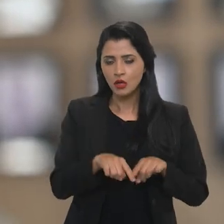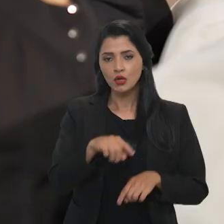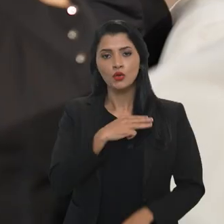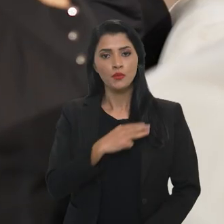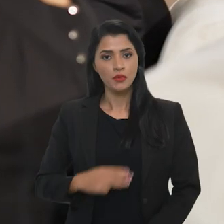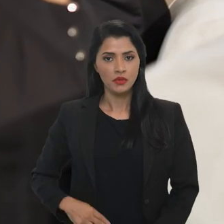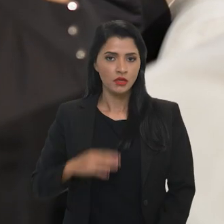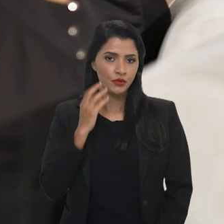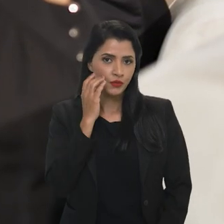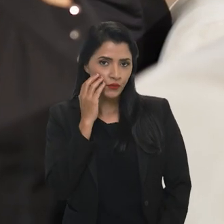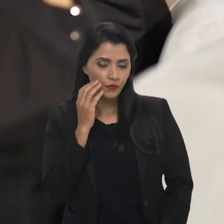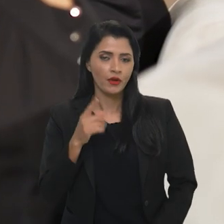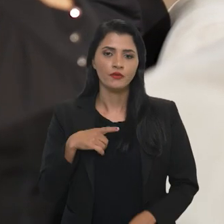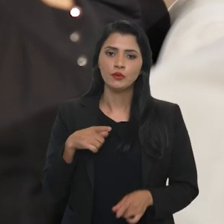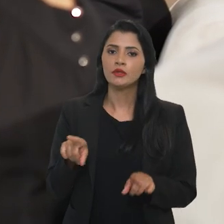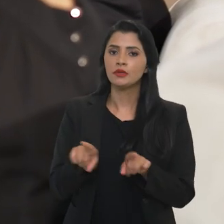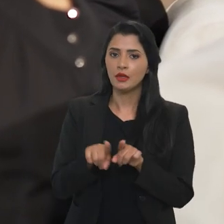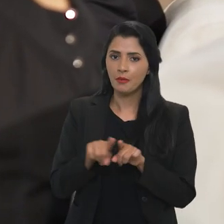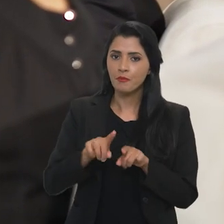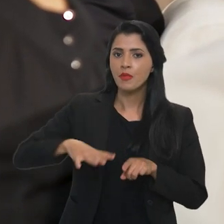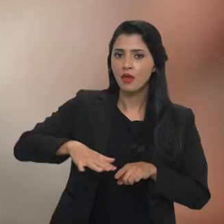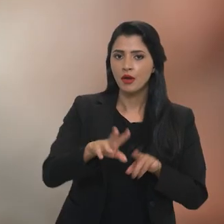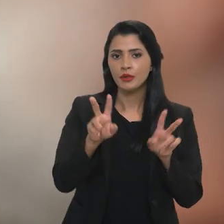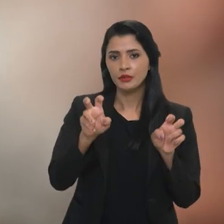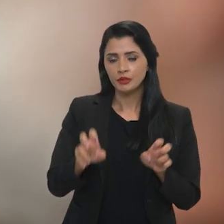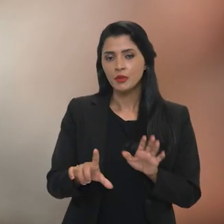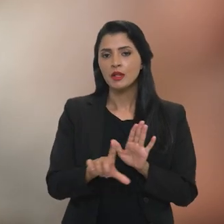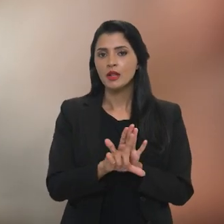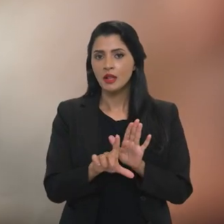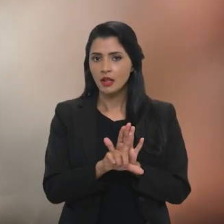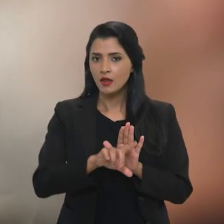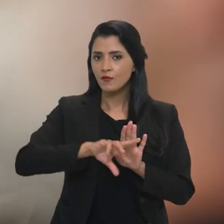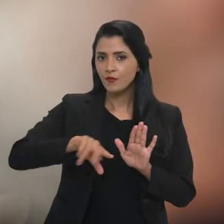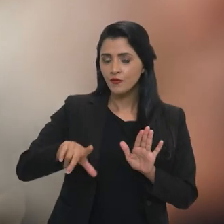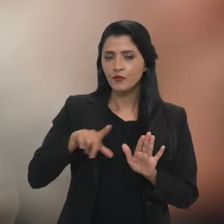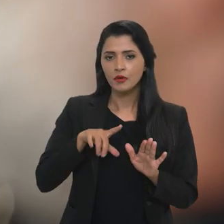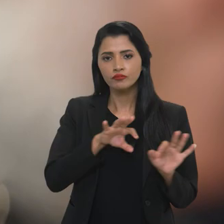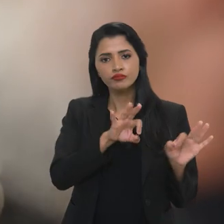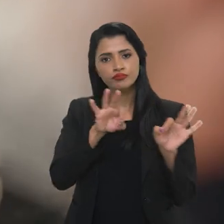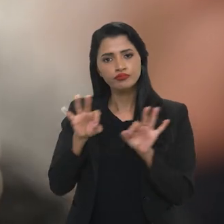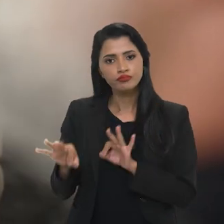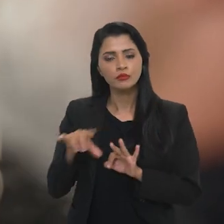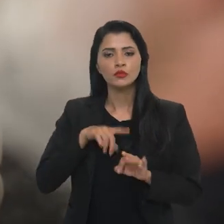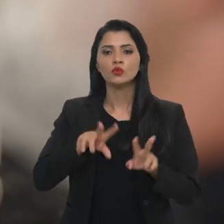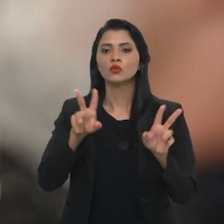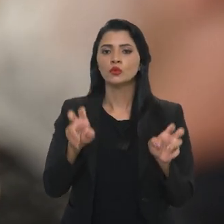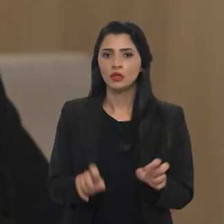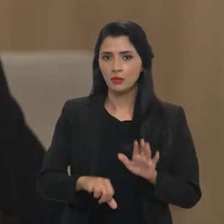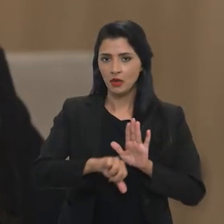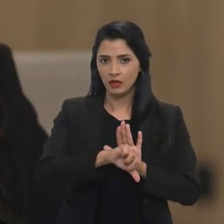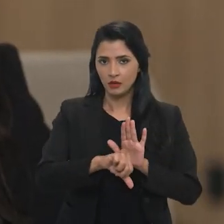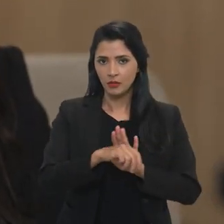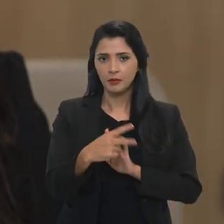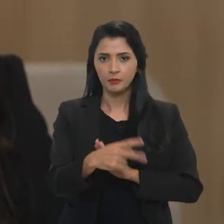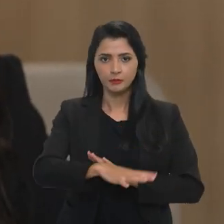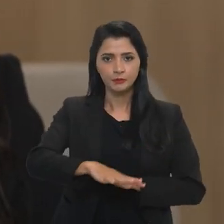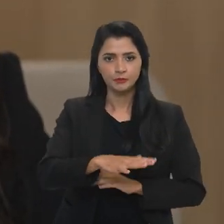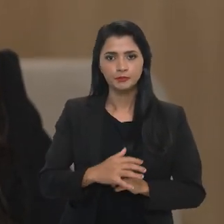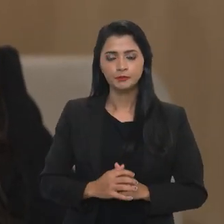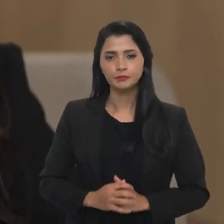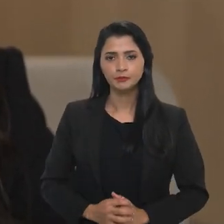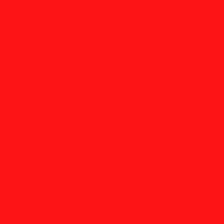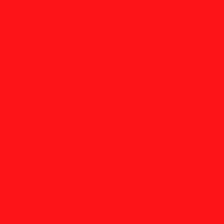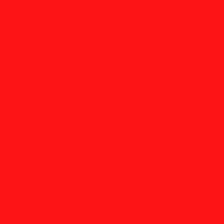ao gabinete do ministro Flávio Dino com atuação sobre assuntos legislativos e acompanhamento da temática criminal.